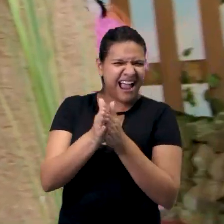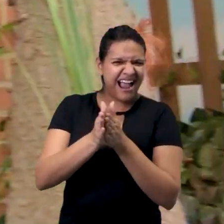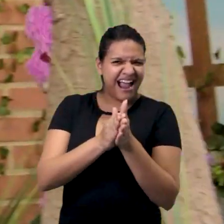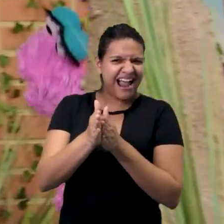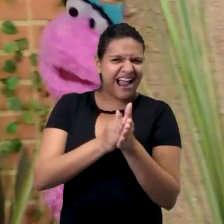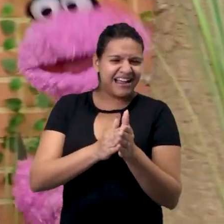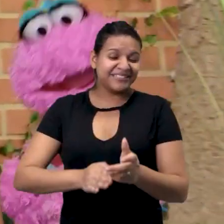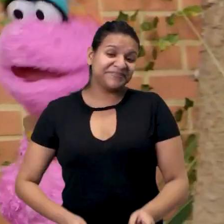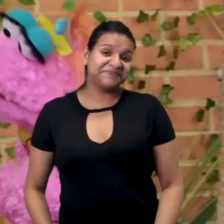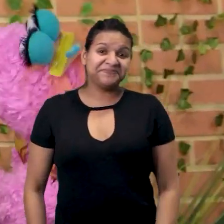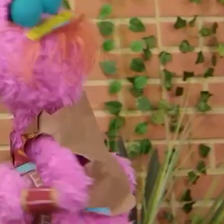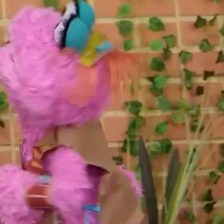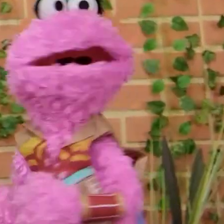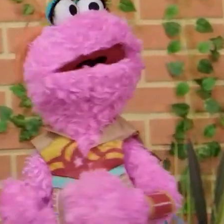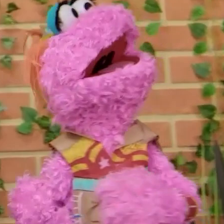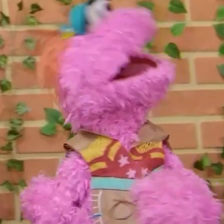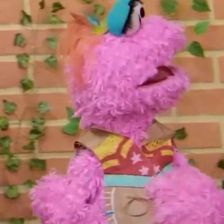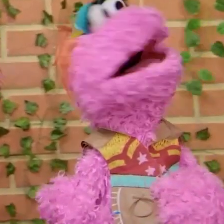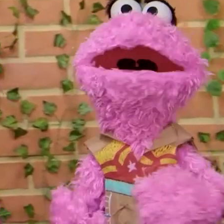Todas andam para a esquerda!